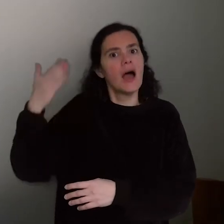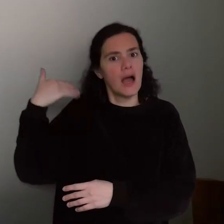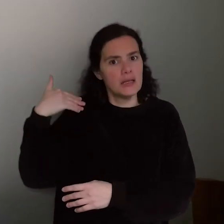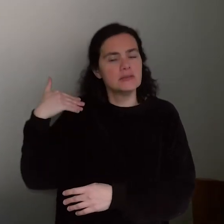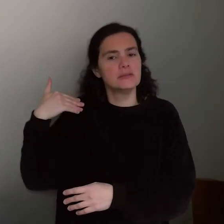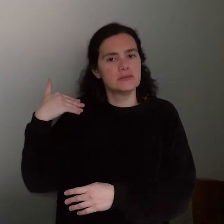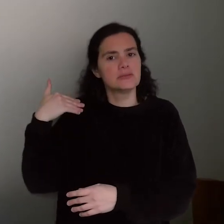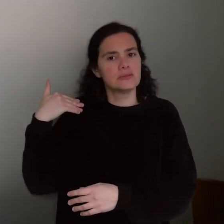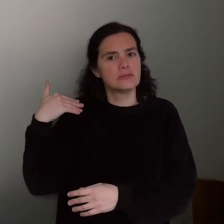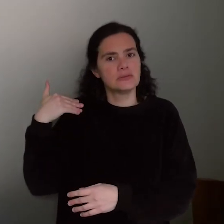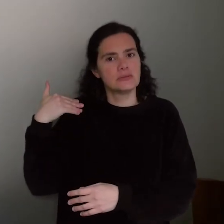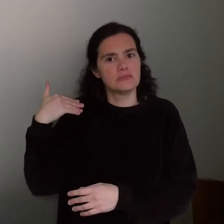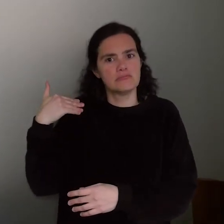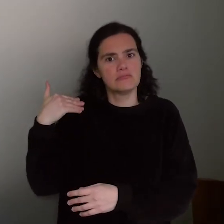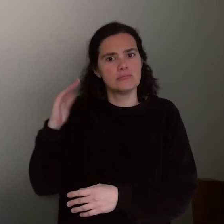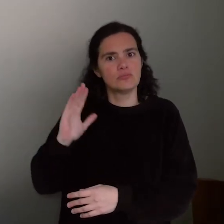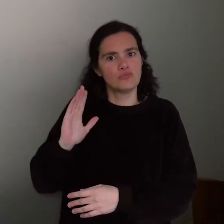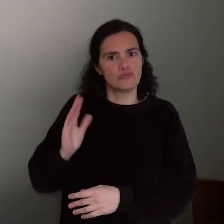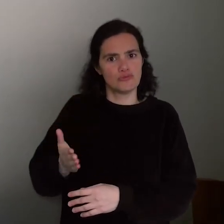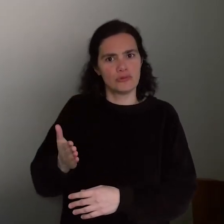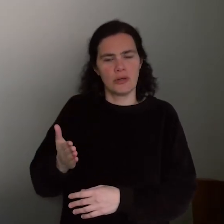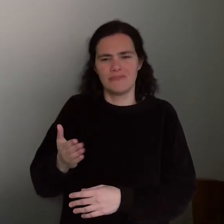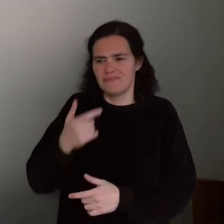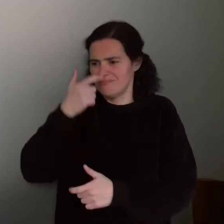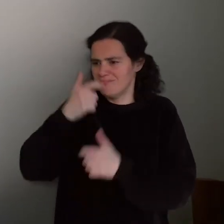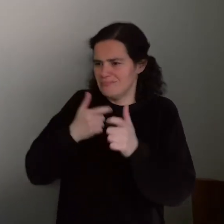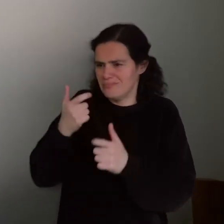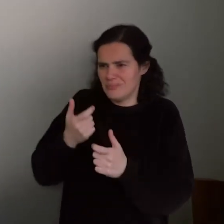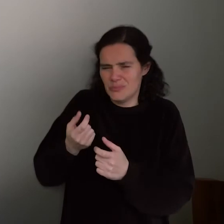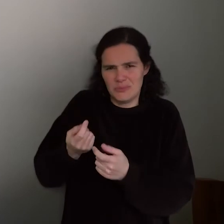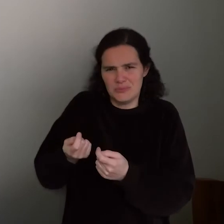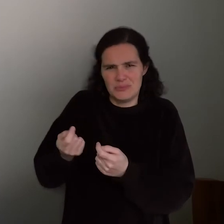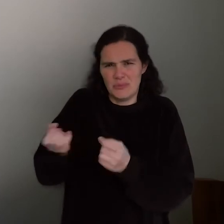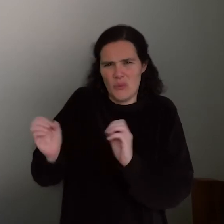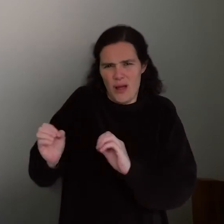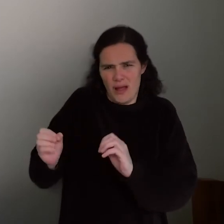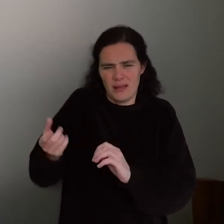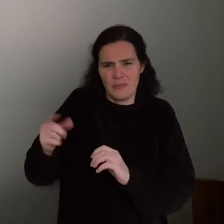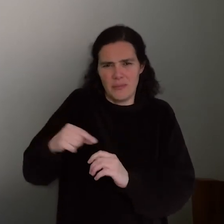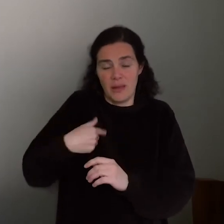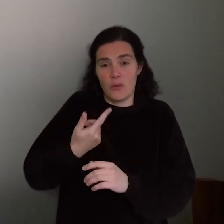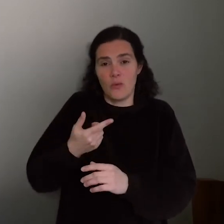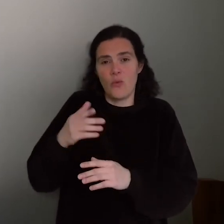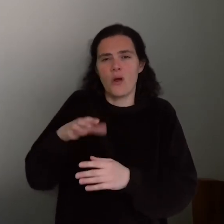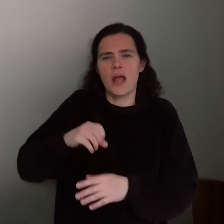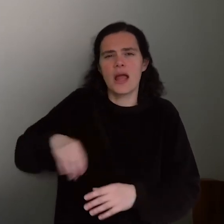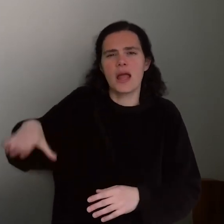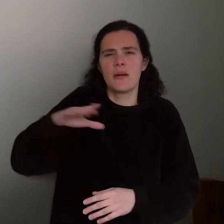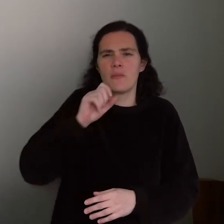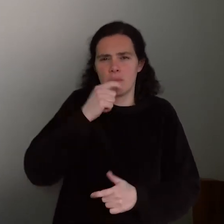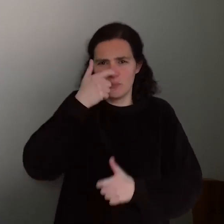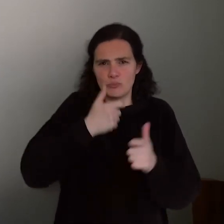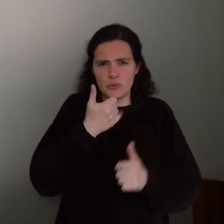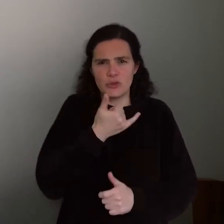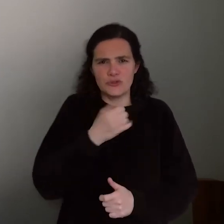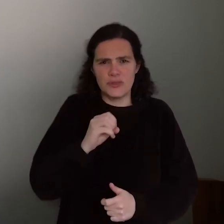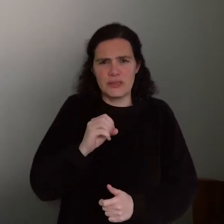cenário que já era absolutamente desumano. O Campo de Mória, por exemplo, alberga cerca de 20 mil